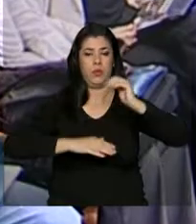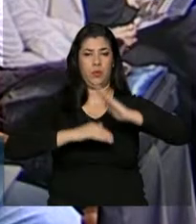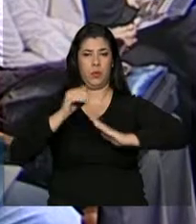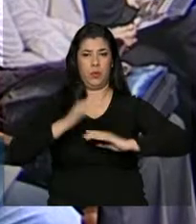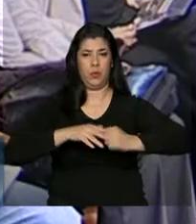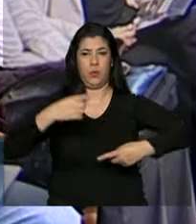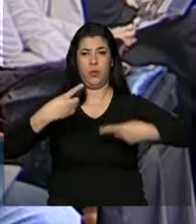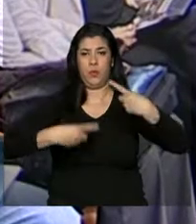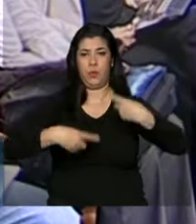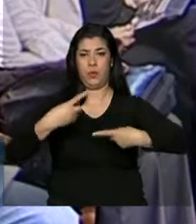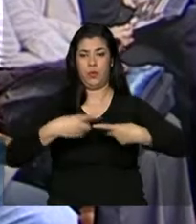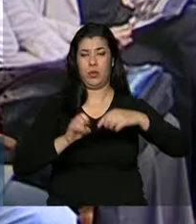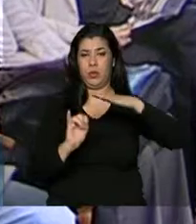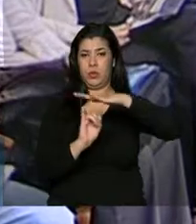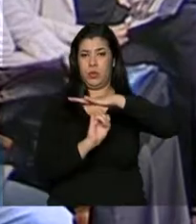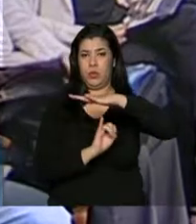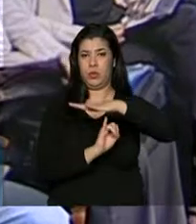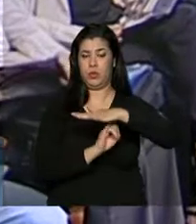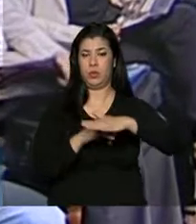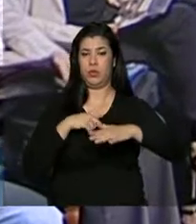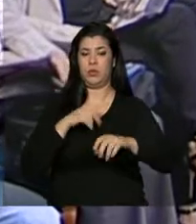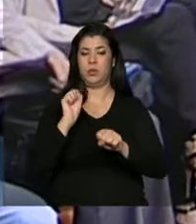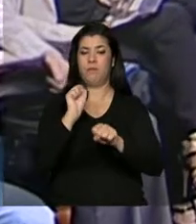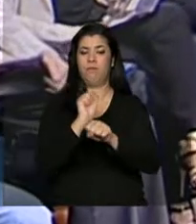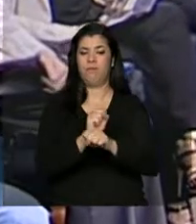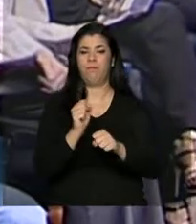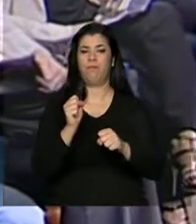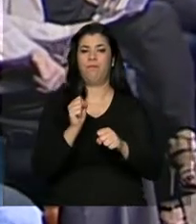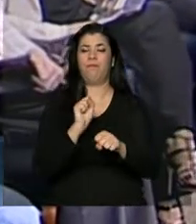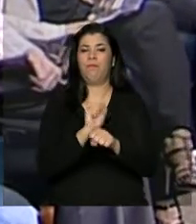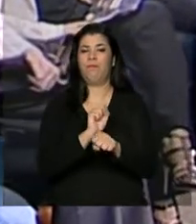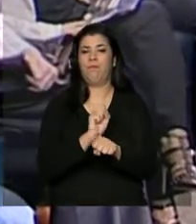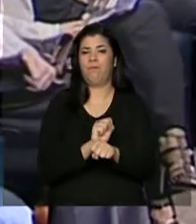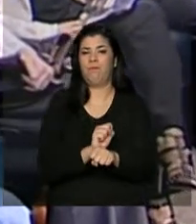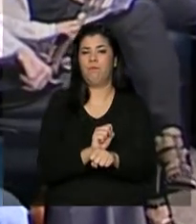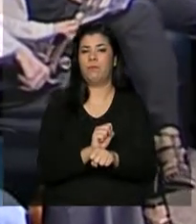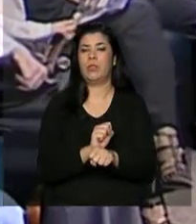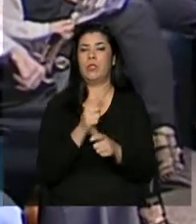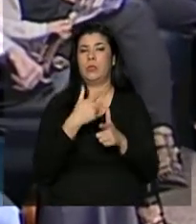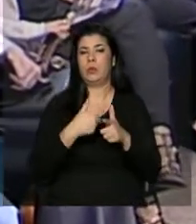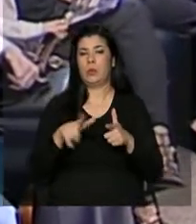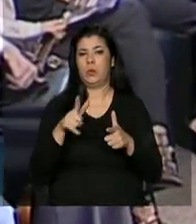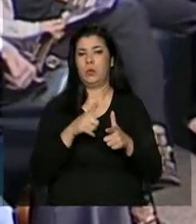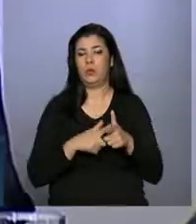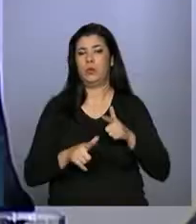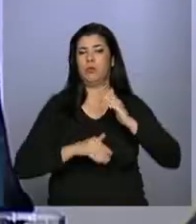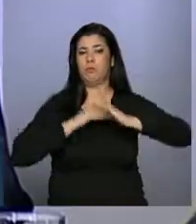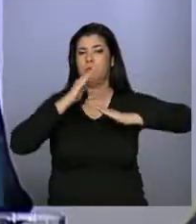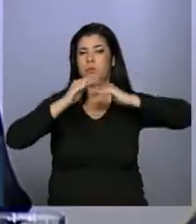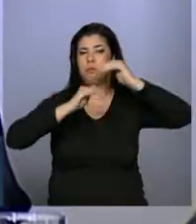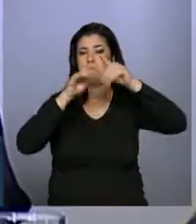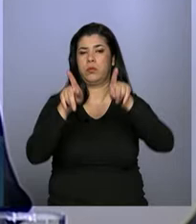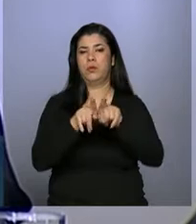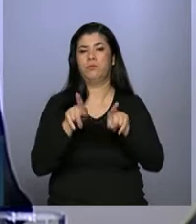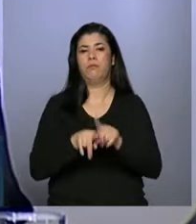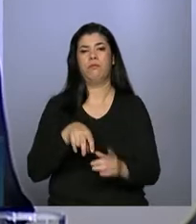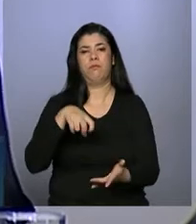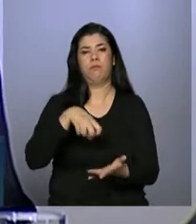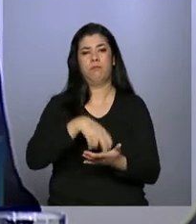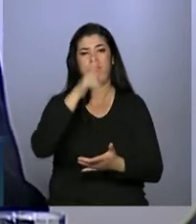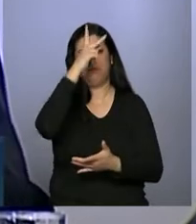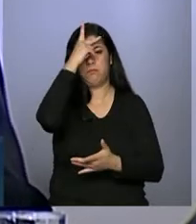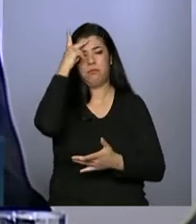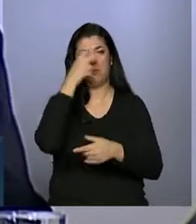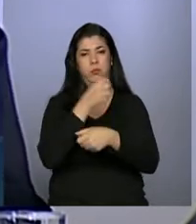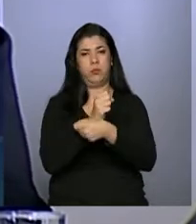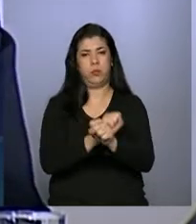institucionais que impeçam retrocessos e promovam avanços na punição dos escravagistas.